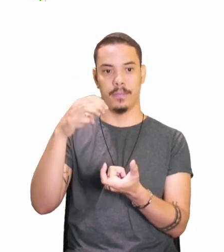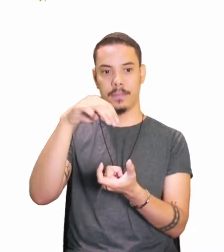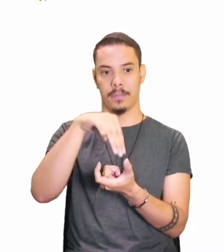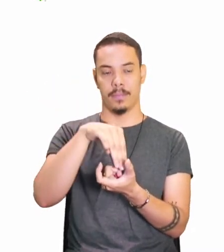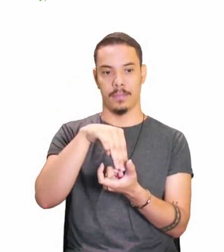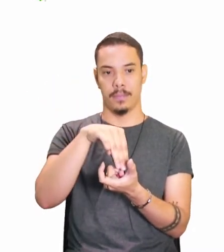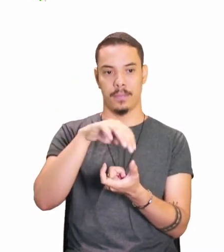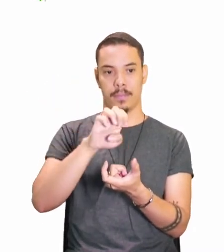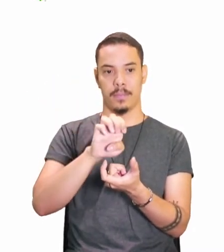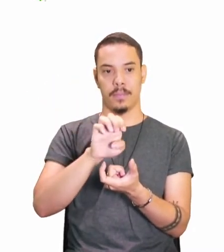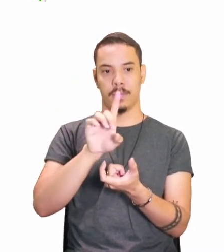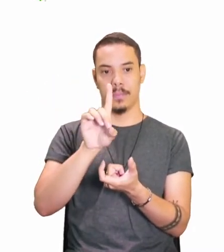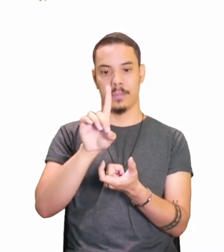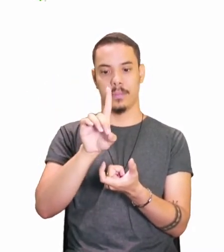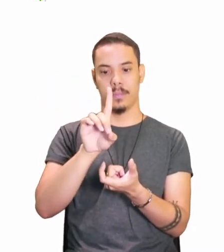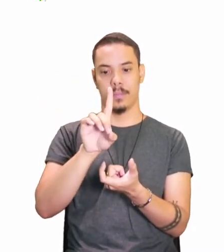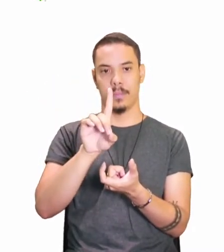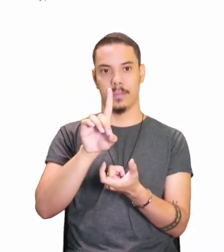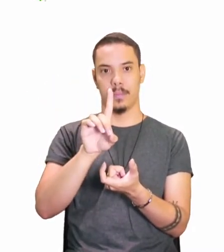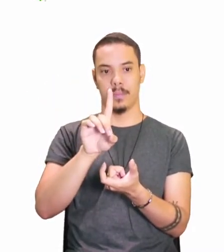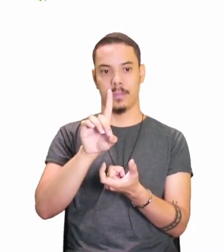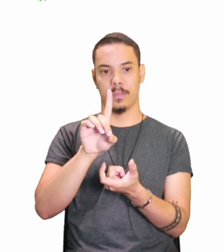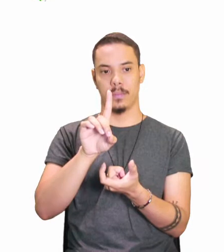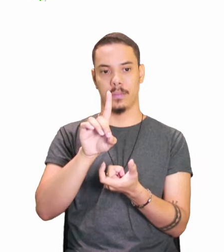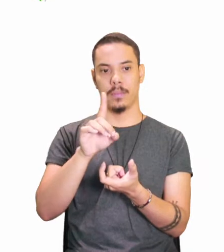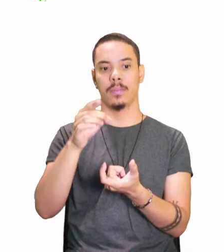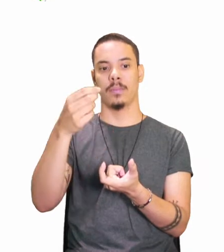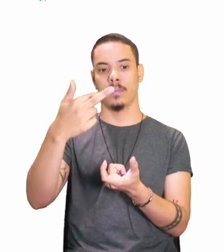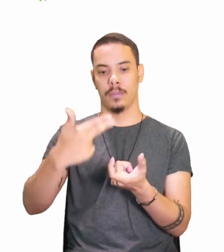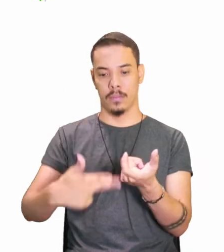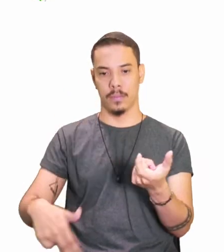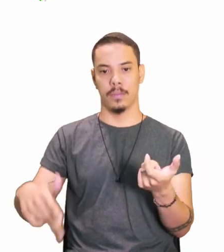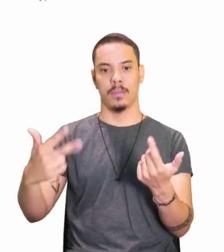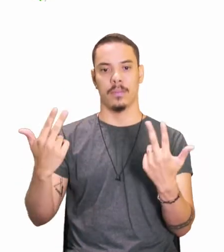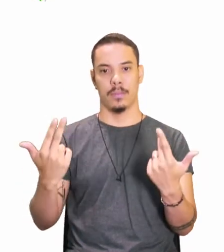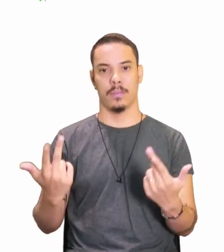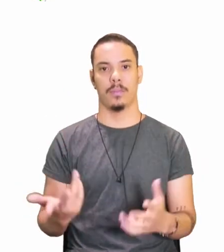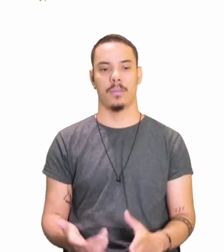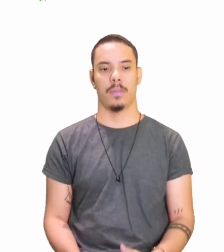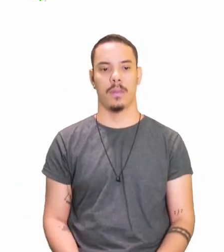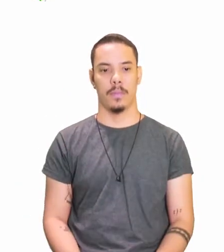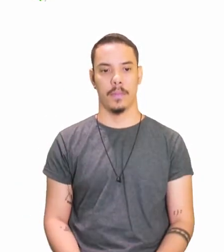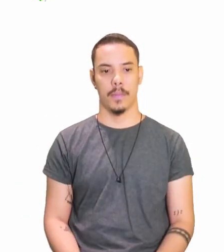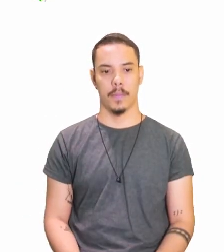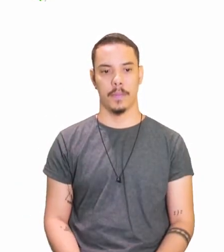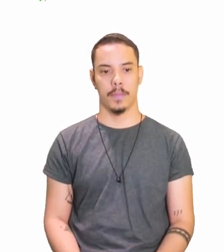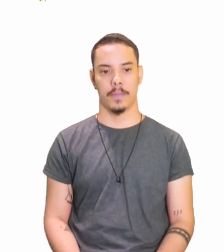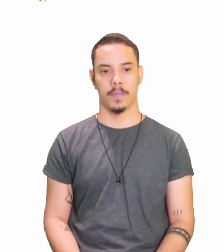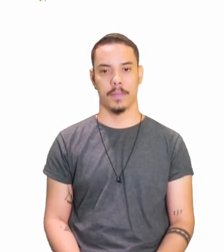ele, tu medes. Na terceira, ele mede.